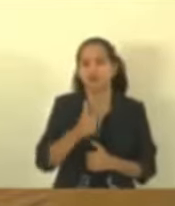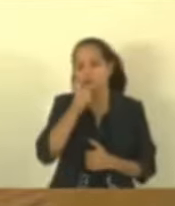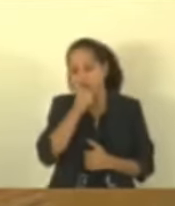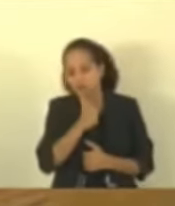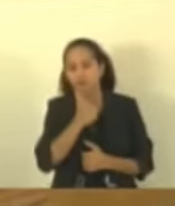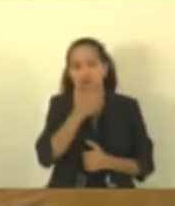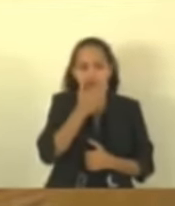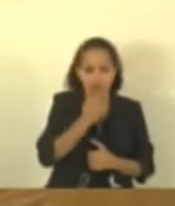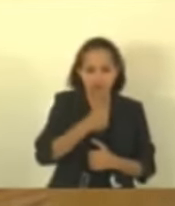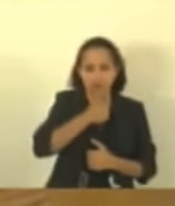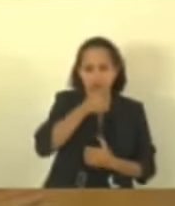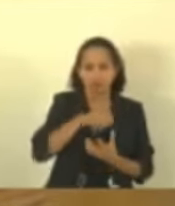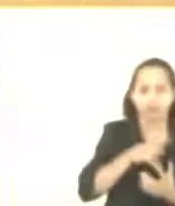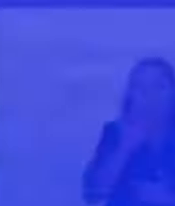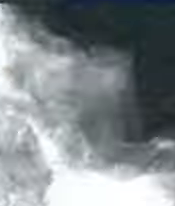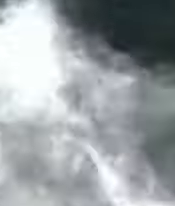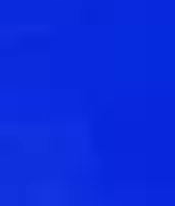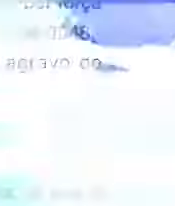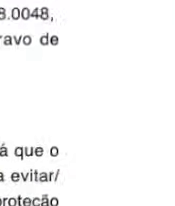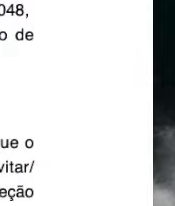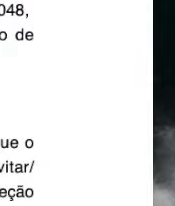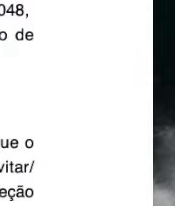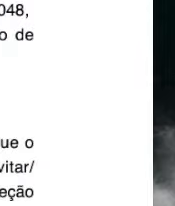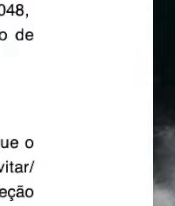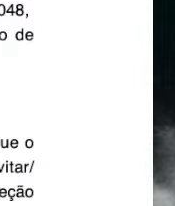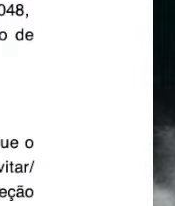passando por uma situação de não conseguir ter atendimento. Então,